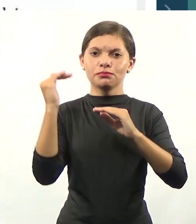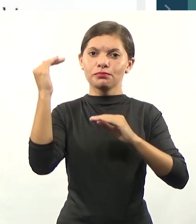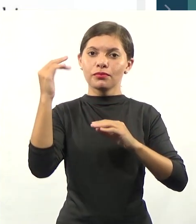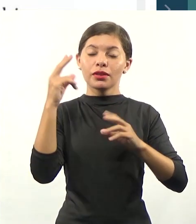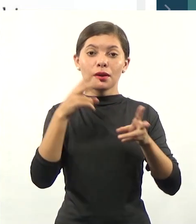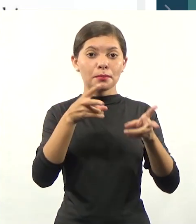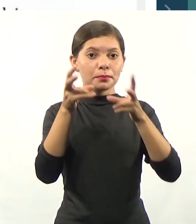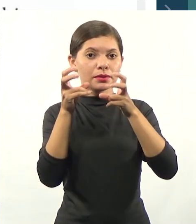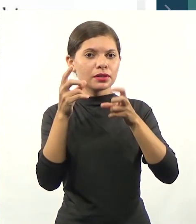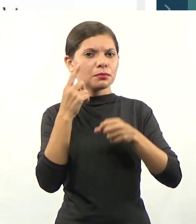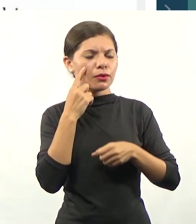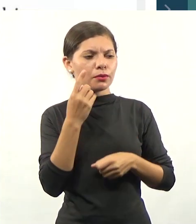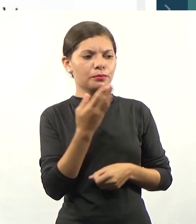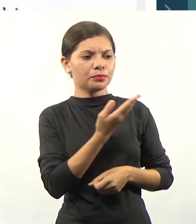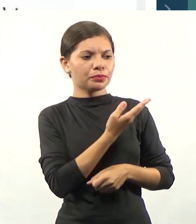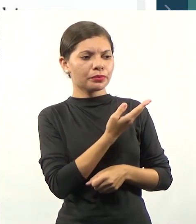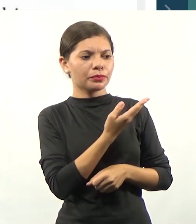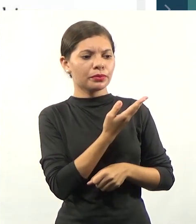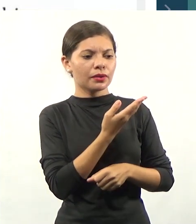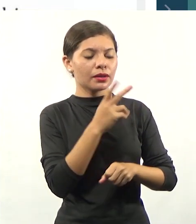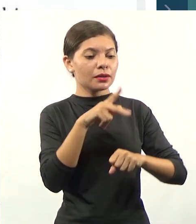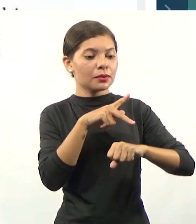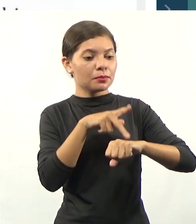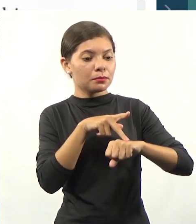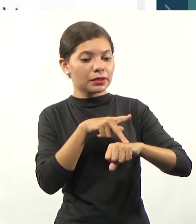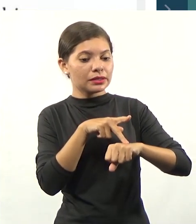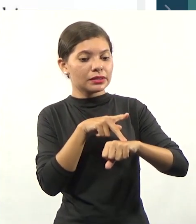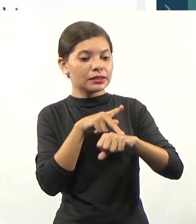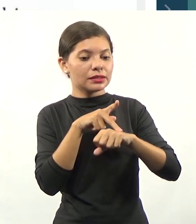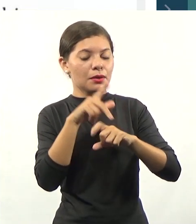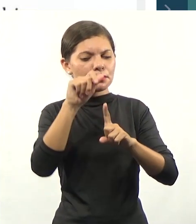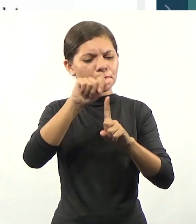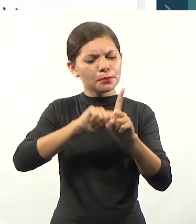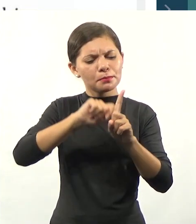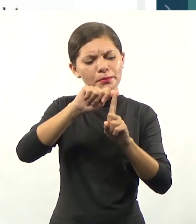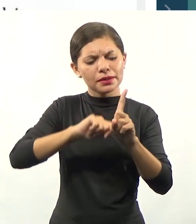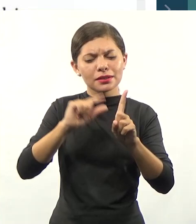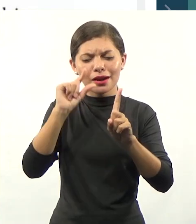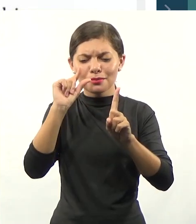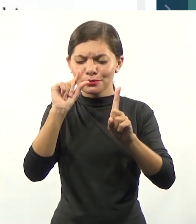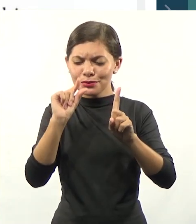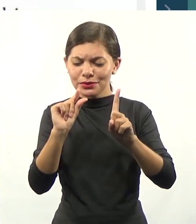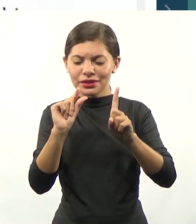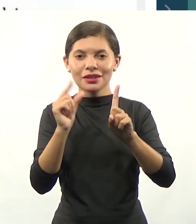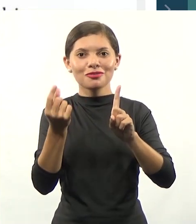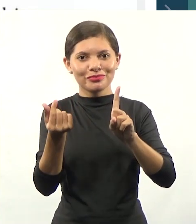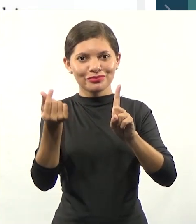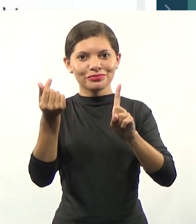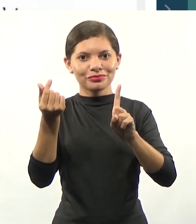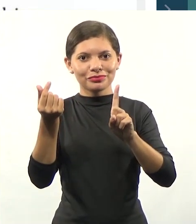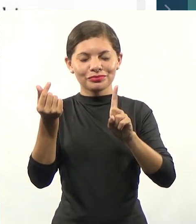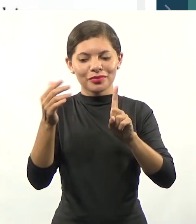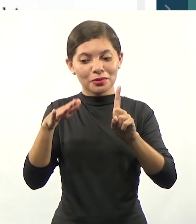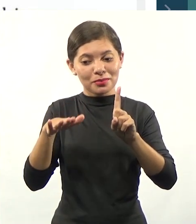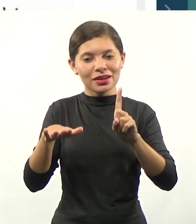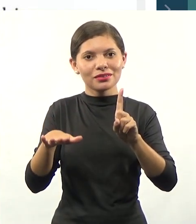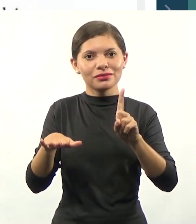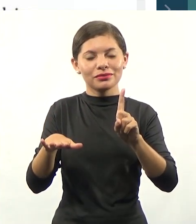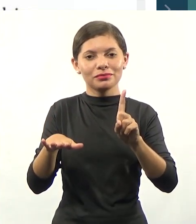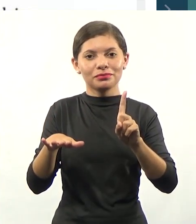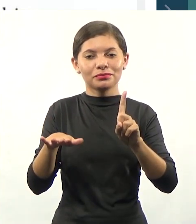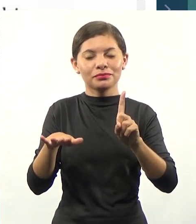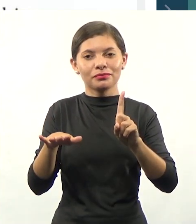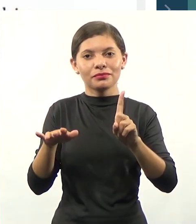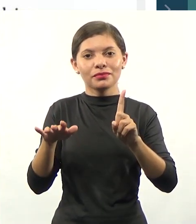só, países que optam por mensalidades baixas ou por até nem cobrá-las, tem sistemas mais